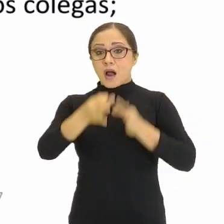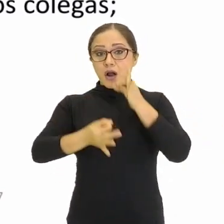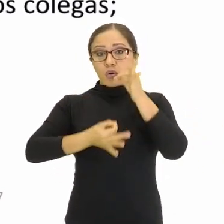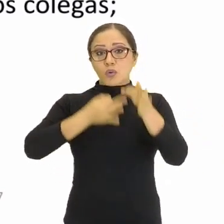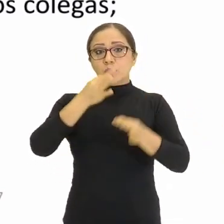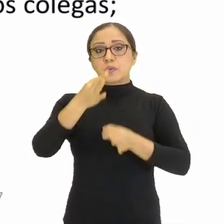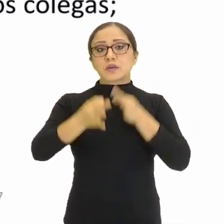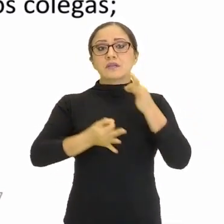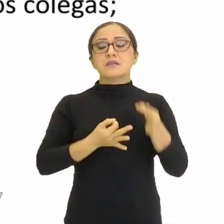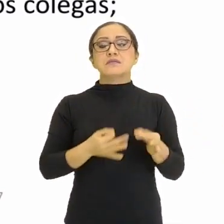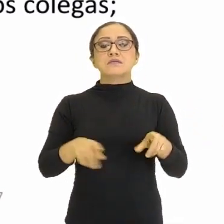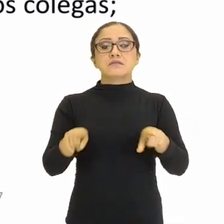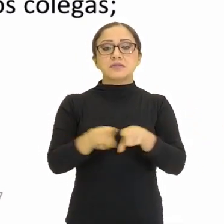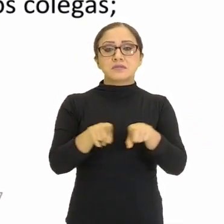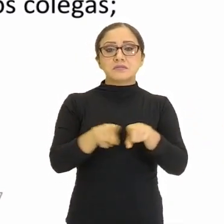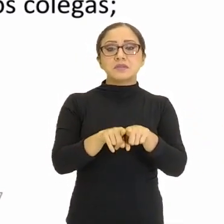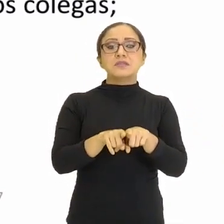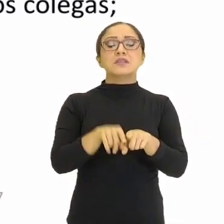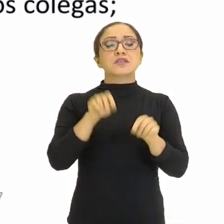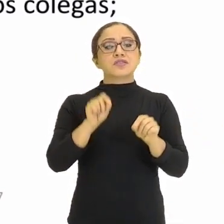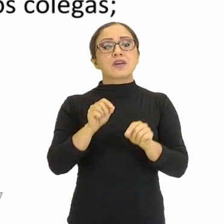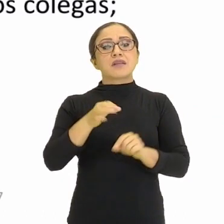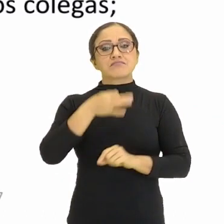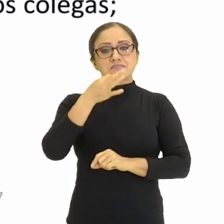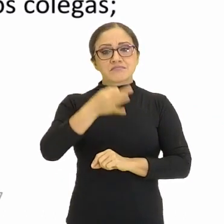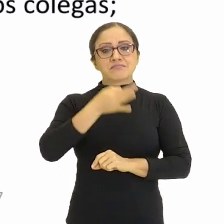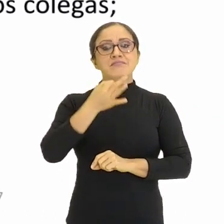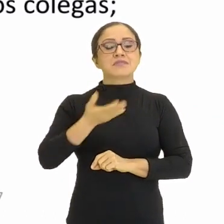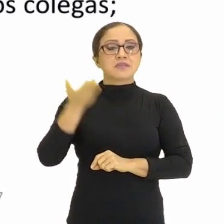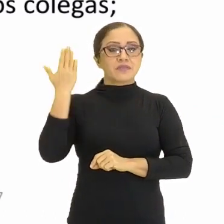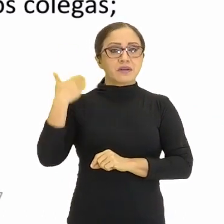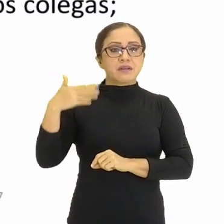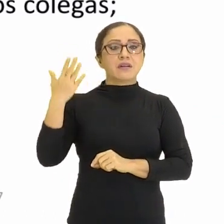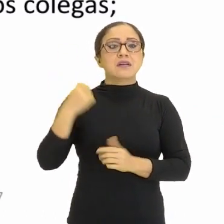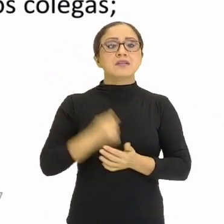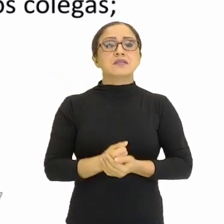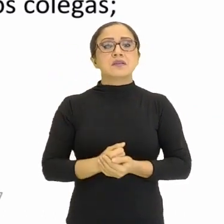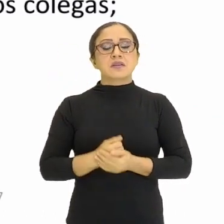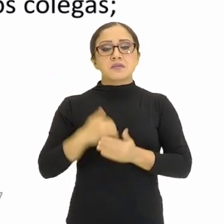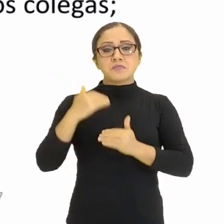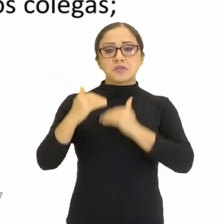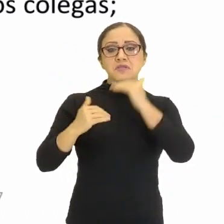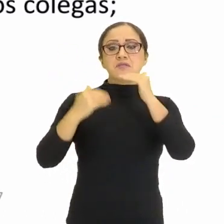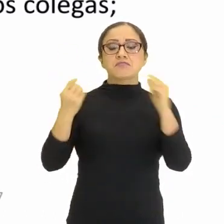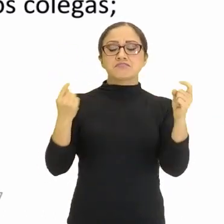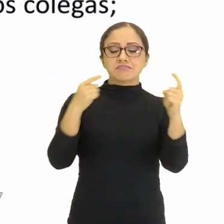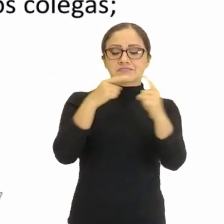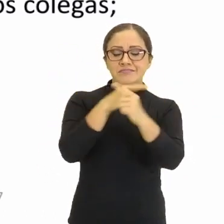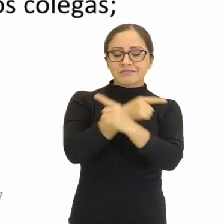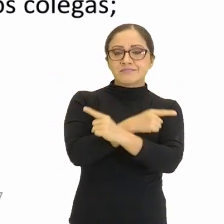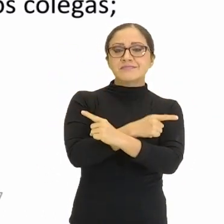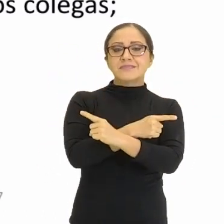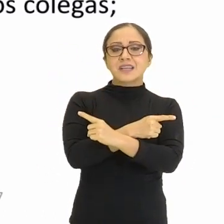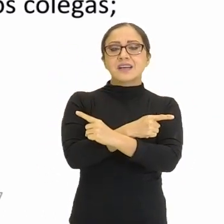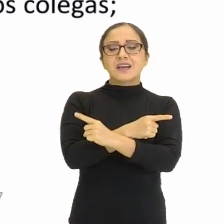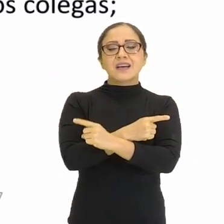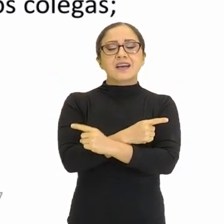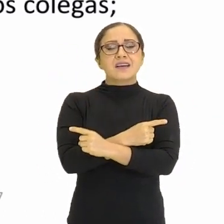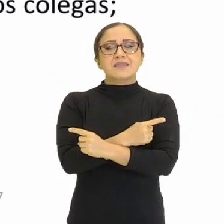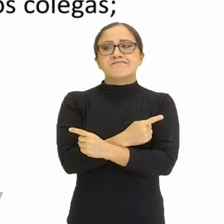Eu também já fiz alguns comentários, desse desenvolvimento das argumentações, entrar em contradição é algo muito